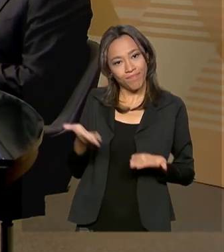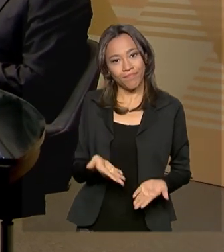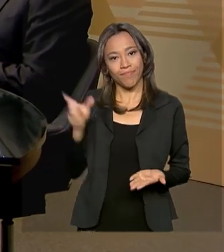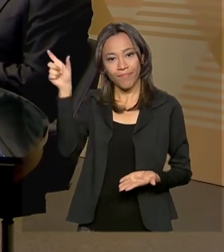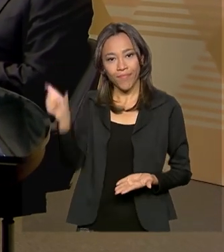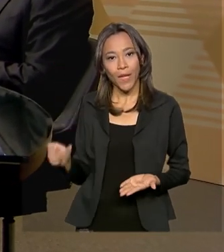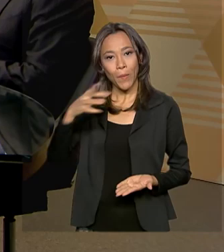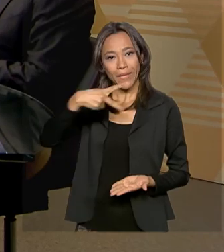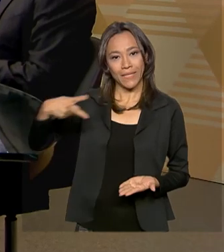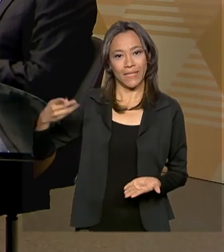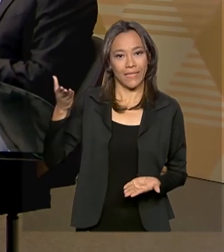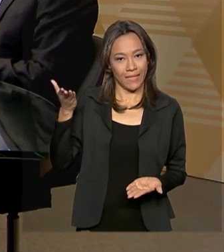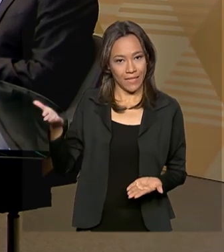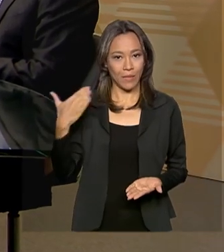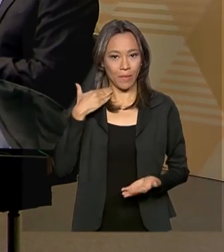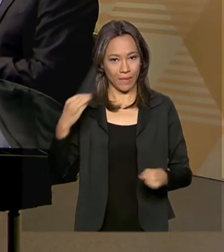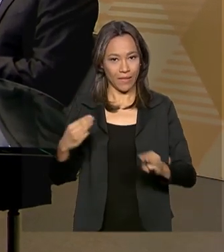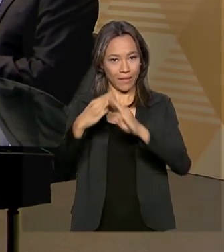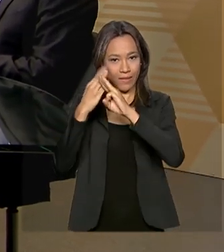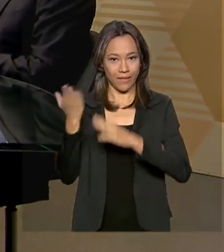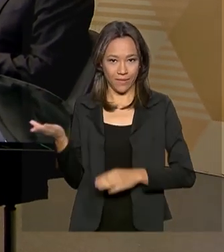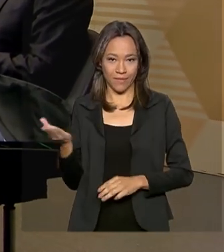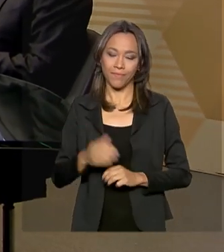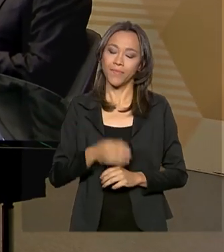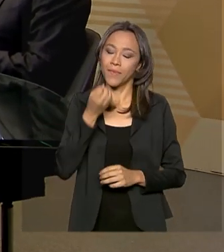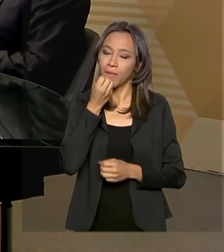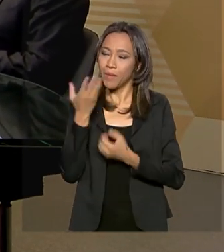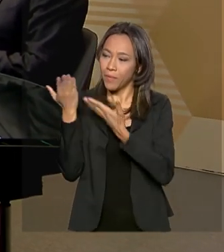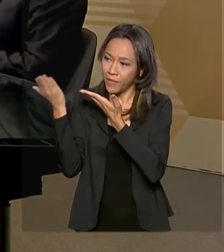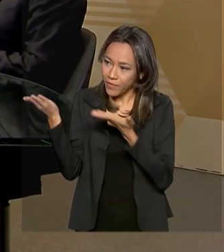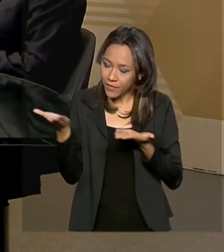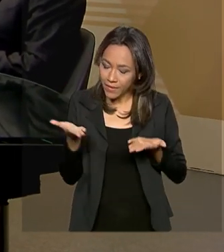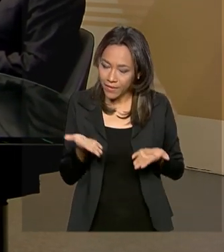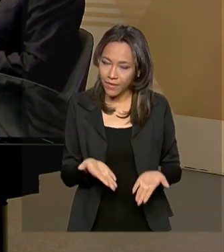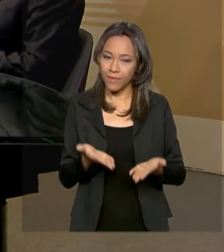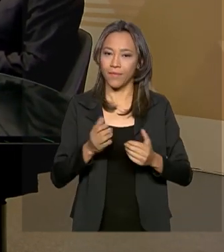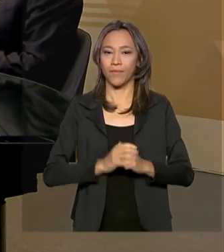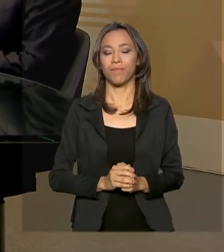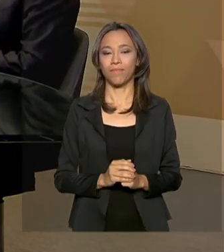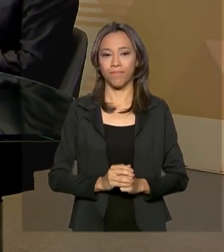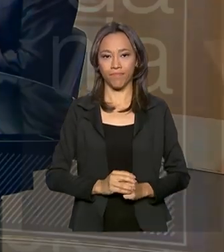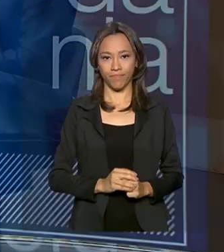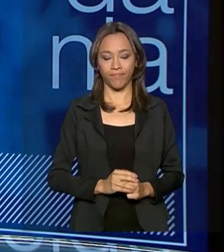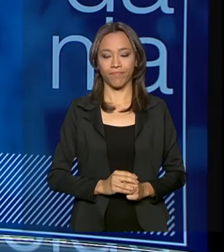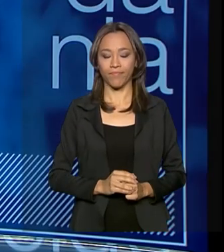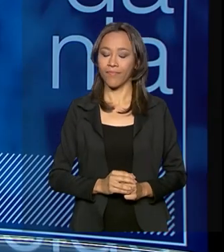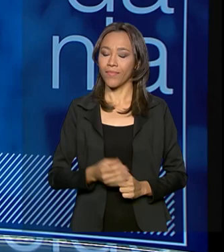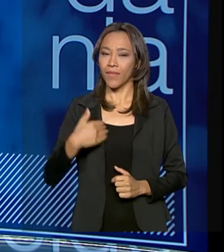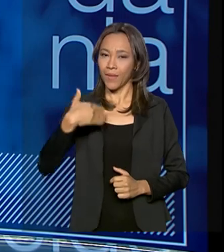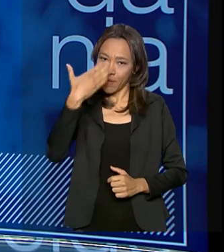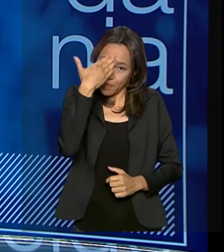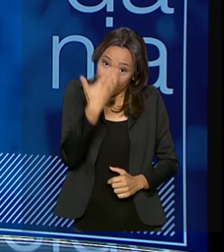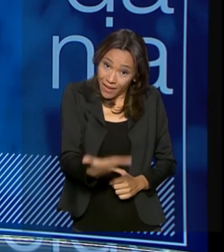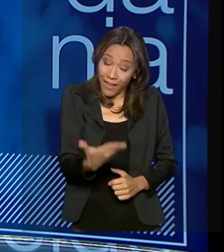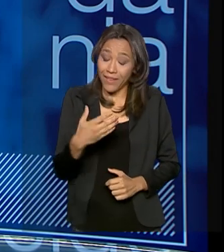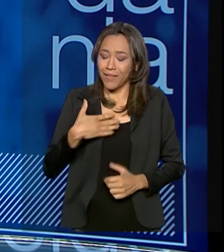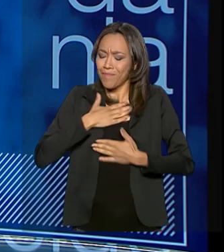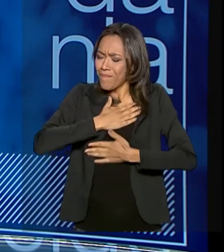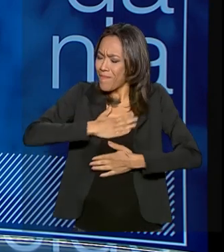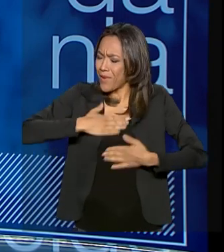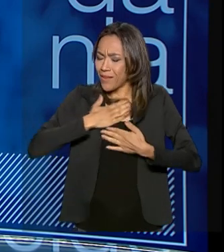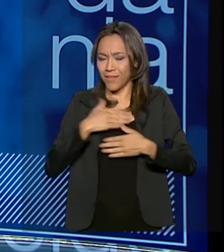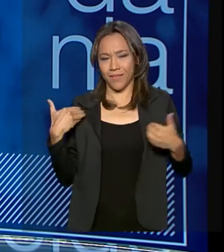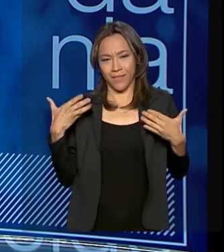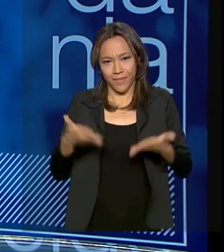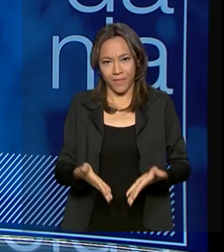instituição, Pedro Guimarães. Seja muito bem-vindo aqui ao Brasil em Pauta, presidente. Muito obrigado, Paulo. É um grande prazer